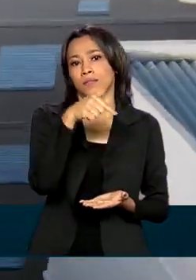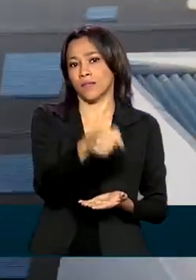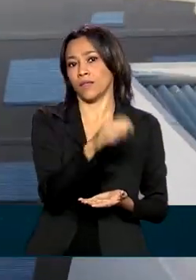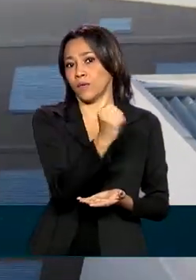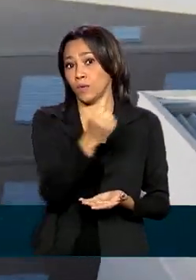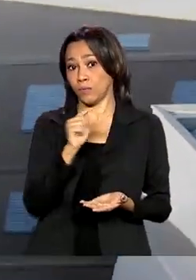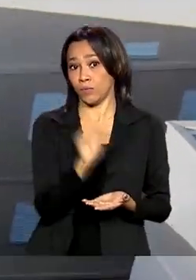todo o país.